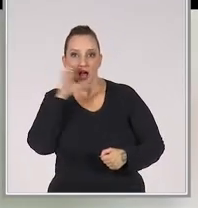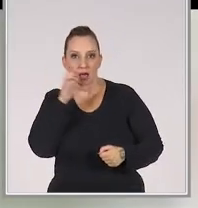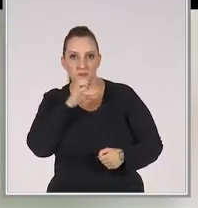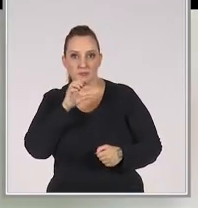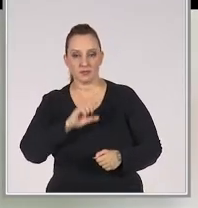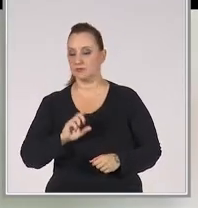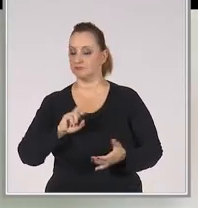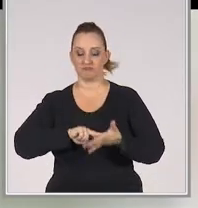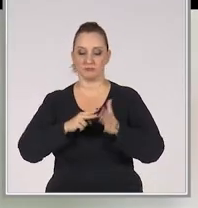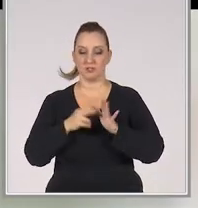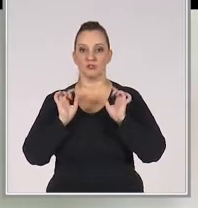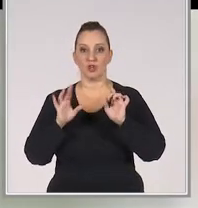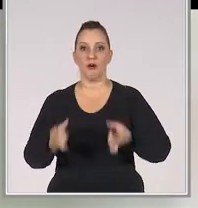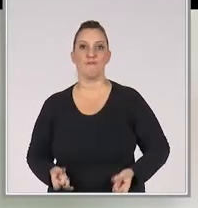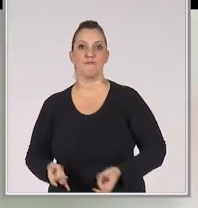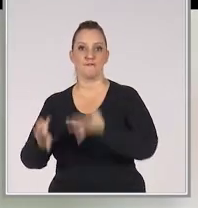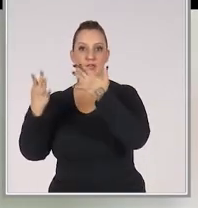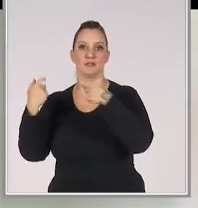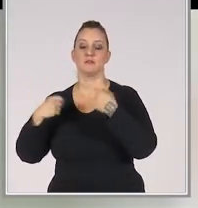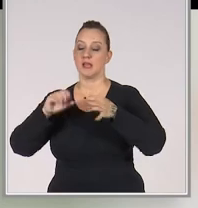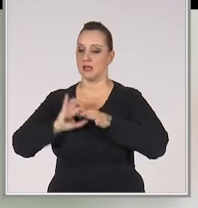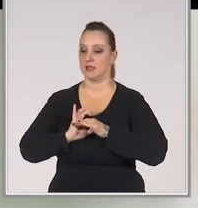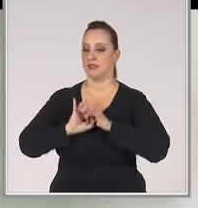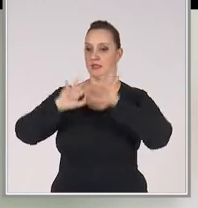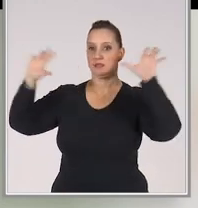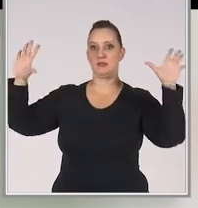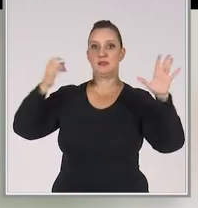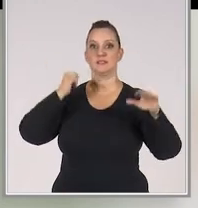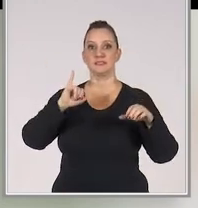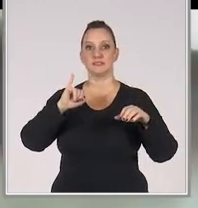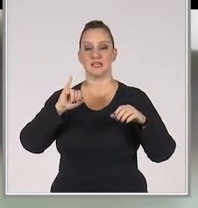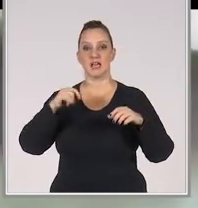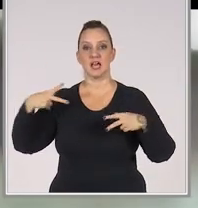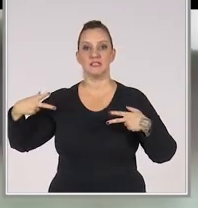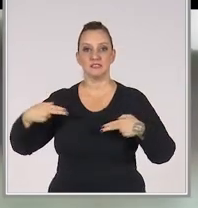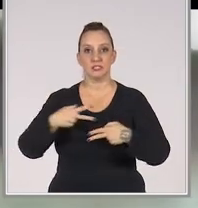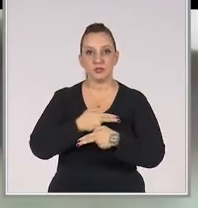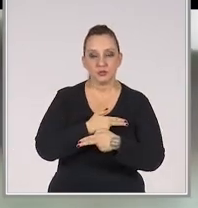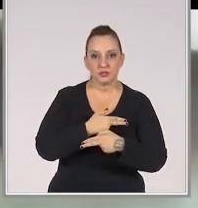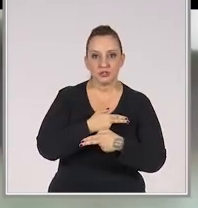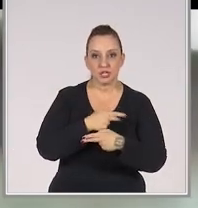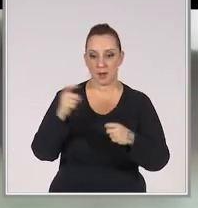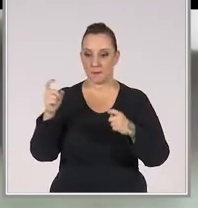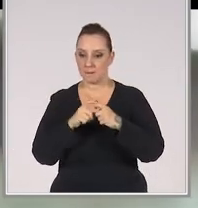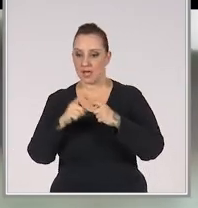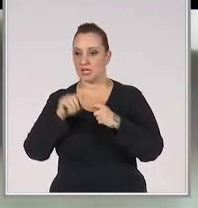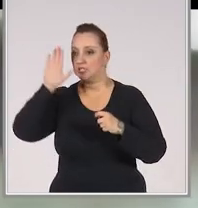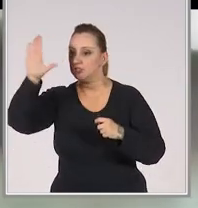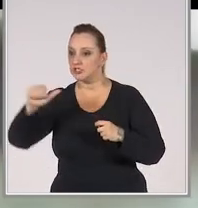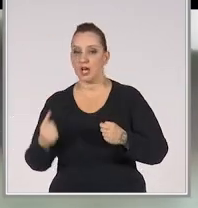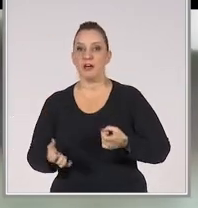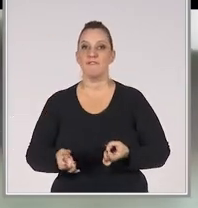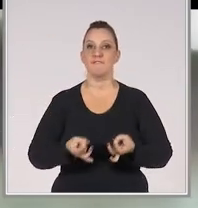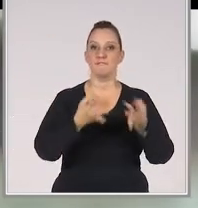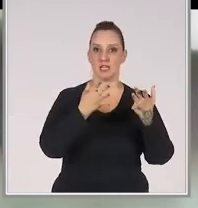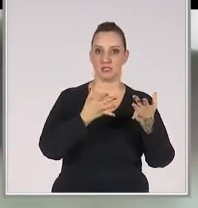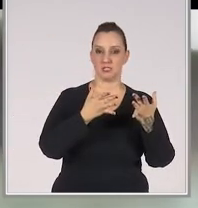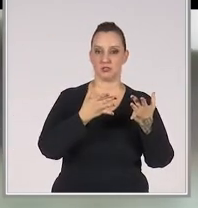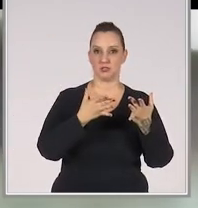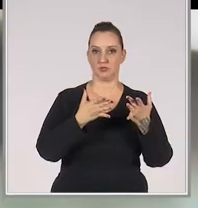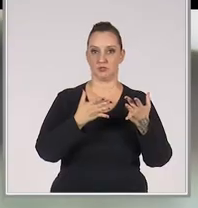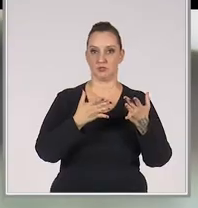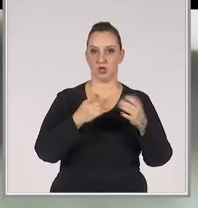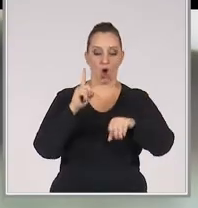não é só vender. Ele tem que estar disponível no caso de uma cirurgia. Então, o médico aciona esse vendedor